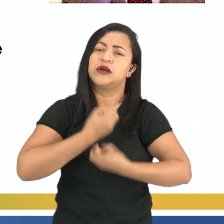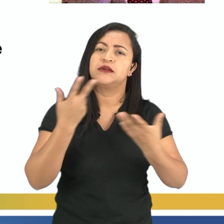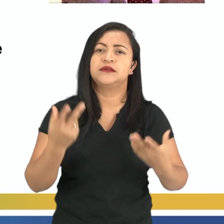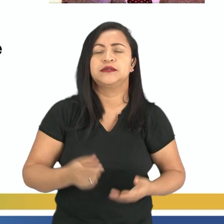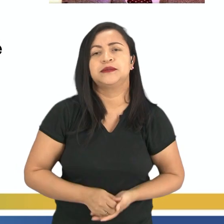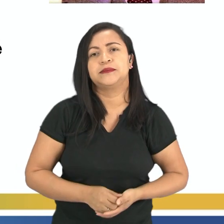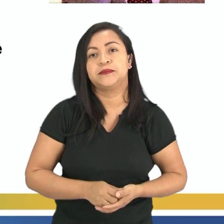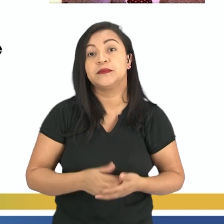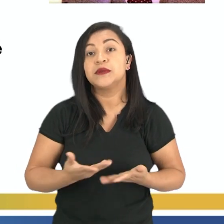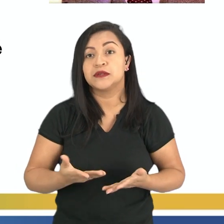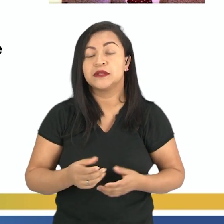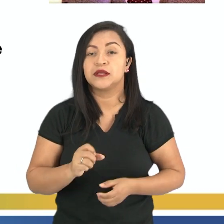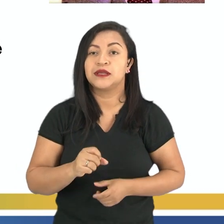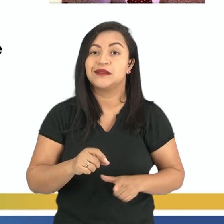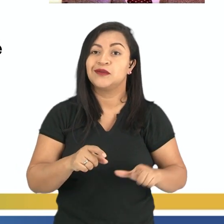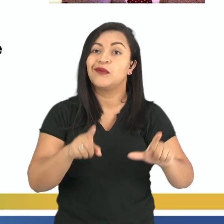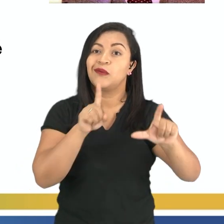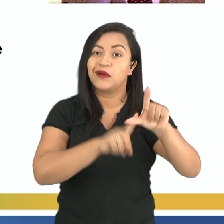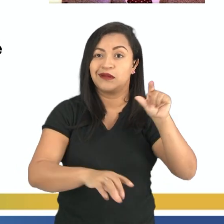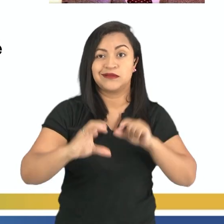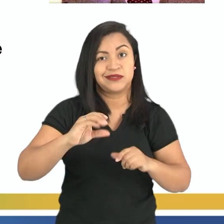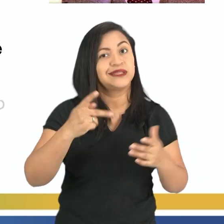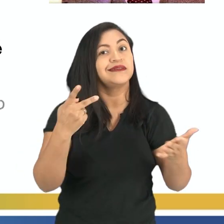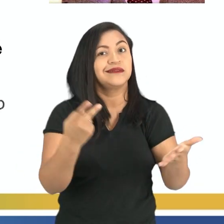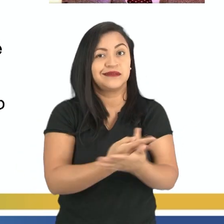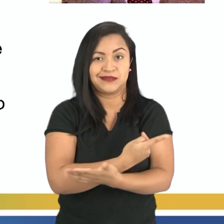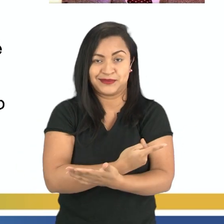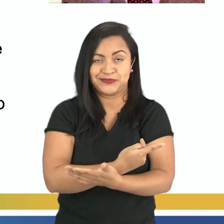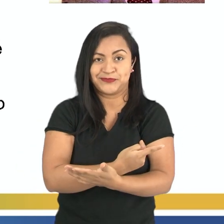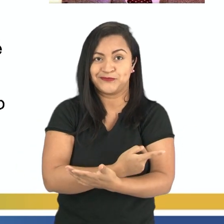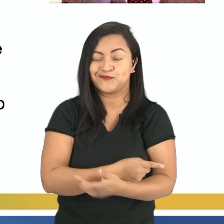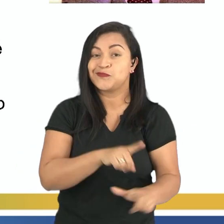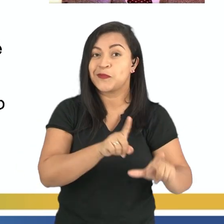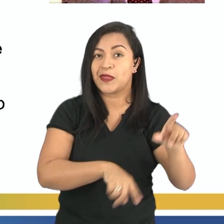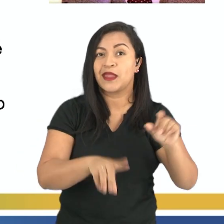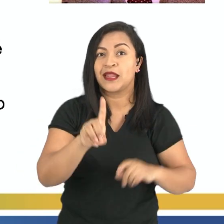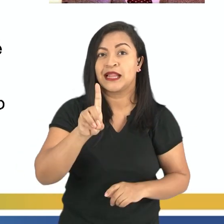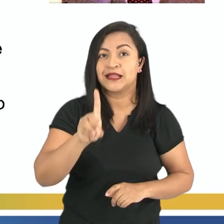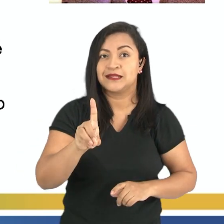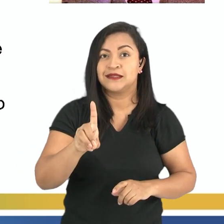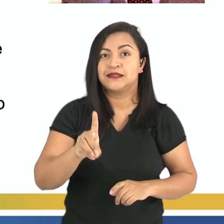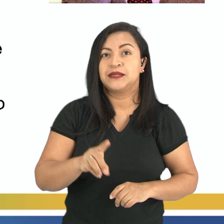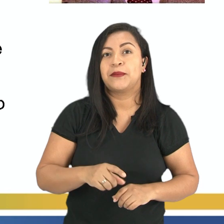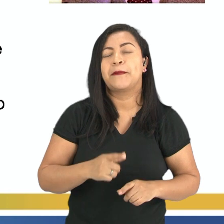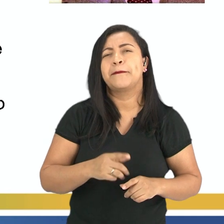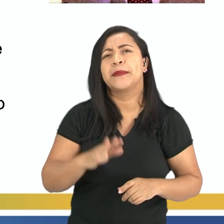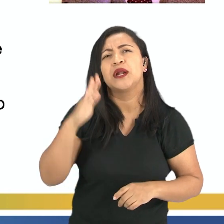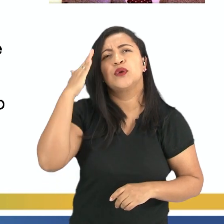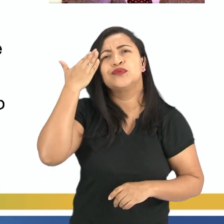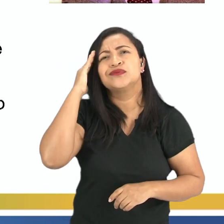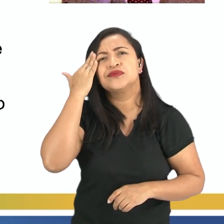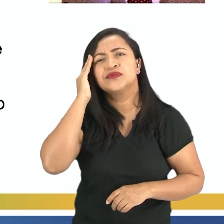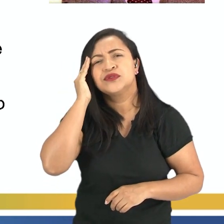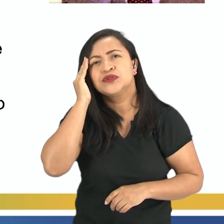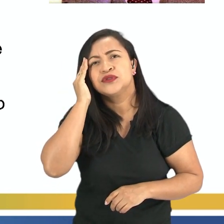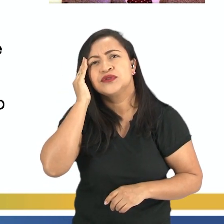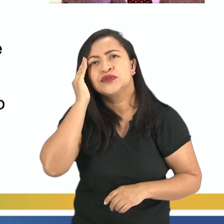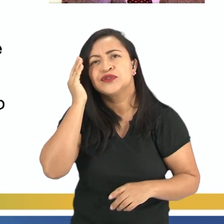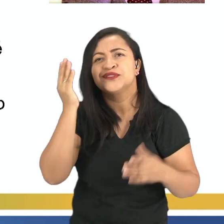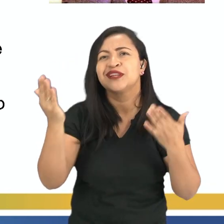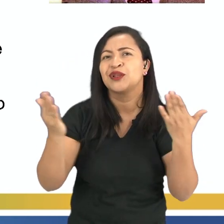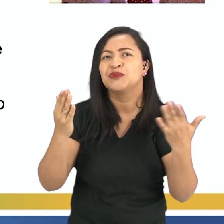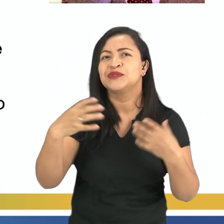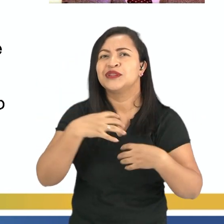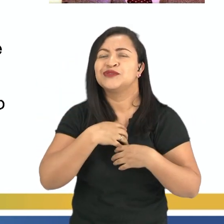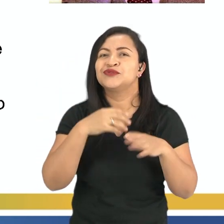e estrofes, tá bom? Então a letra C está incorreta. Letra D. Para que haja entendimento da duplicidade de sentido do